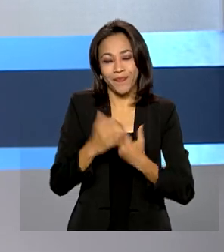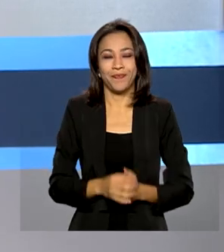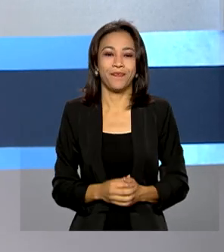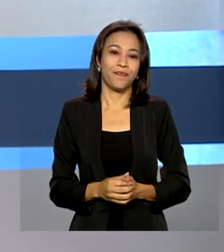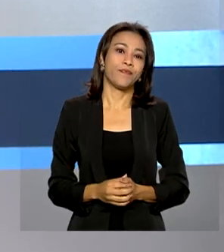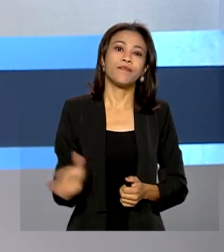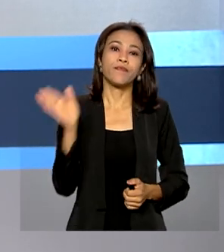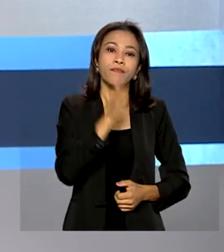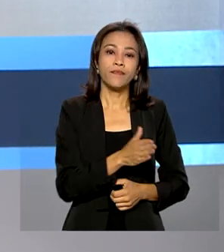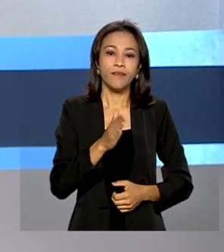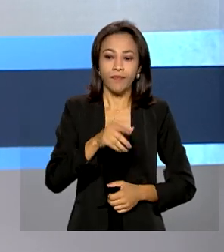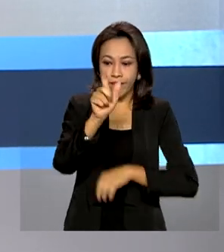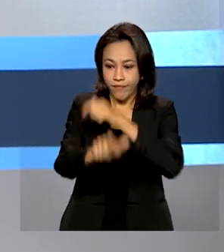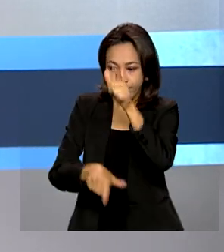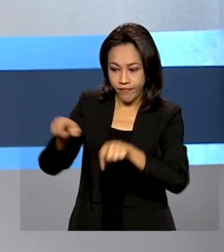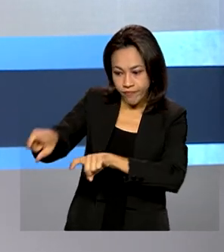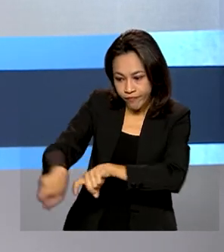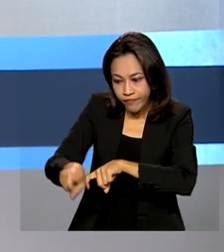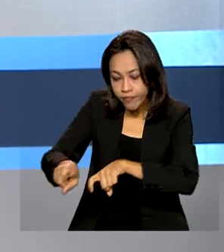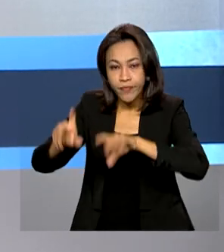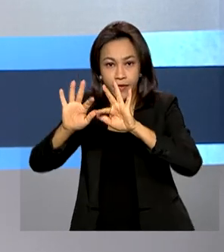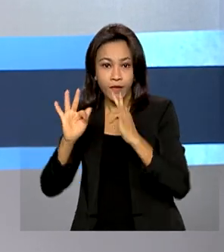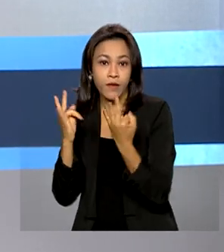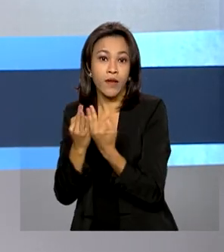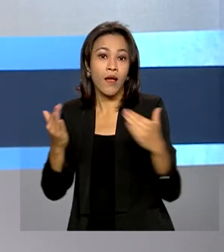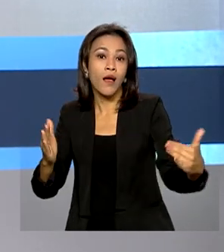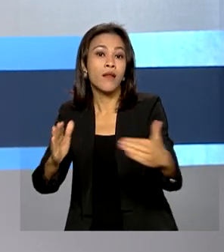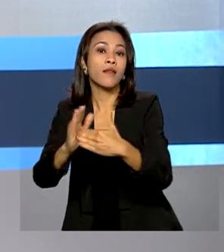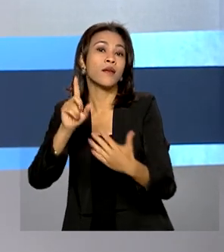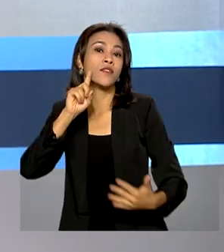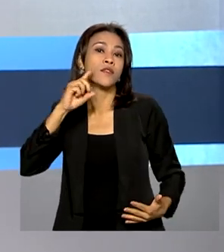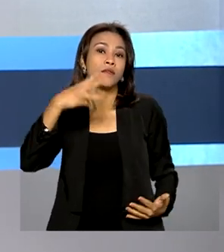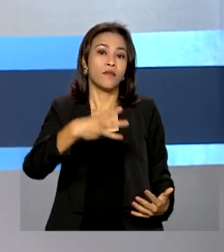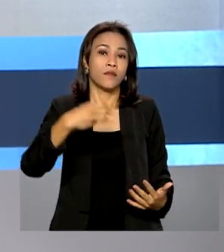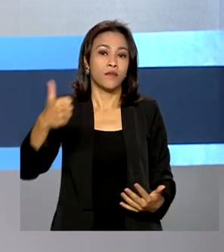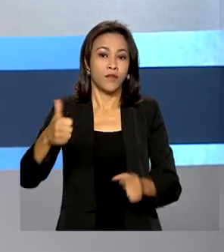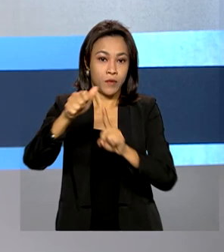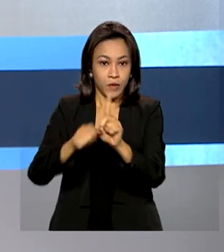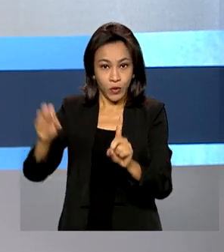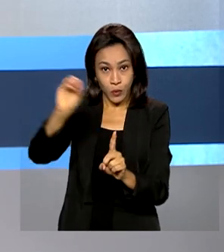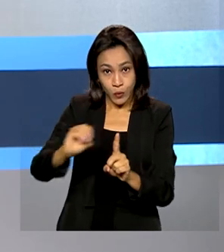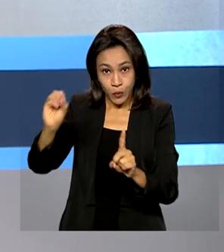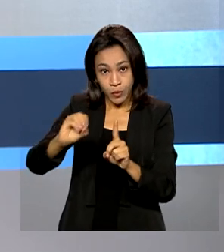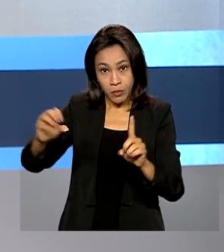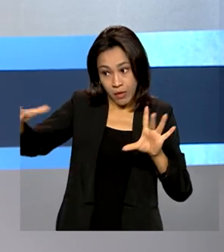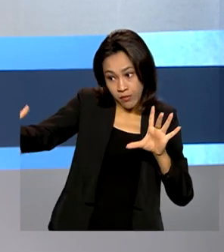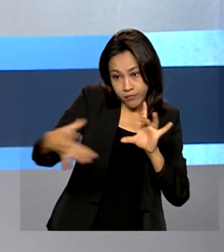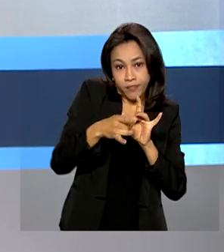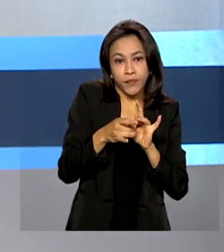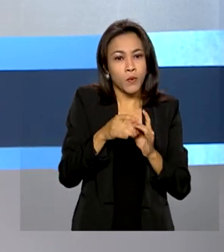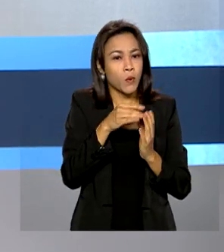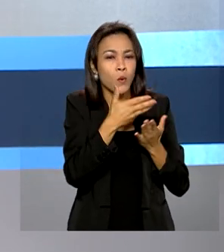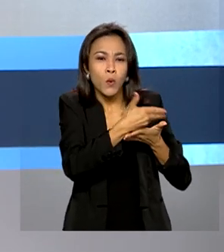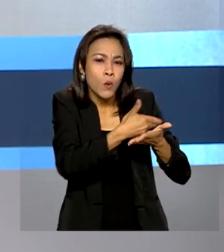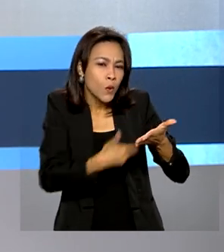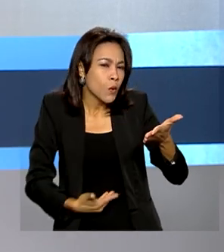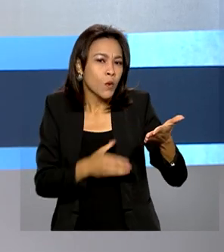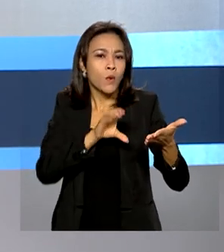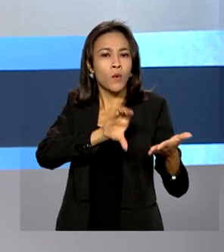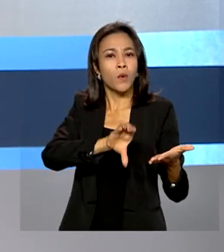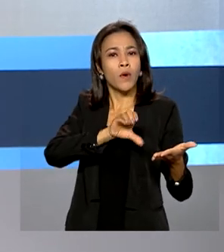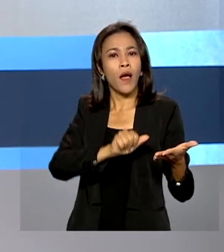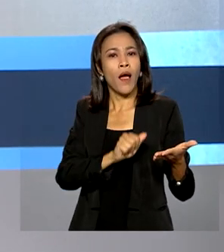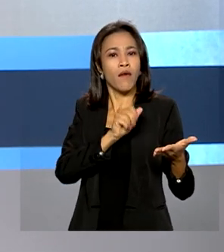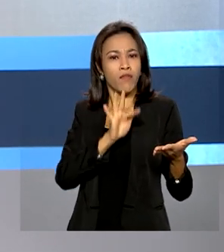A Agricultores Familiares tem até 31 de outubro para se integrarem ao CAF, o Cadastro Nacional da Agricultura Familiar,